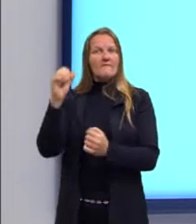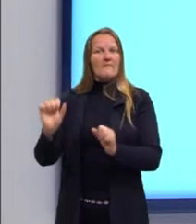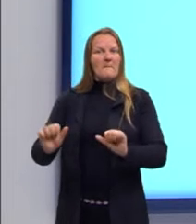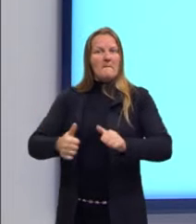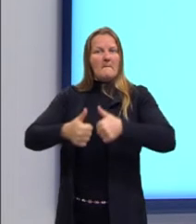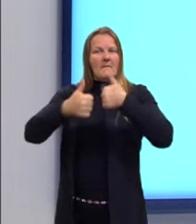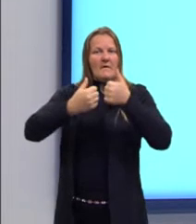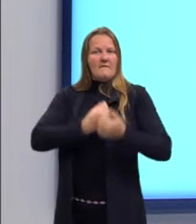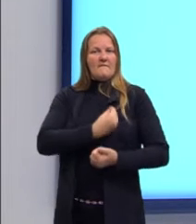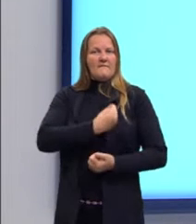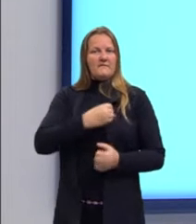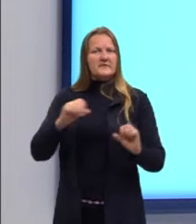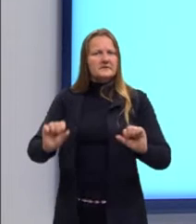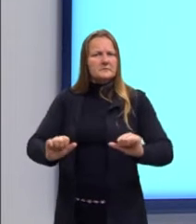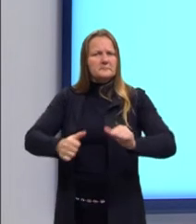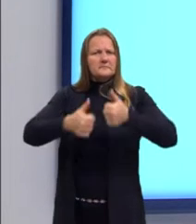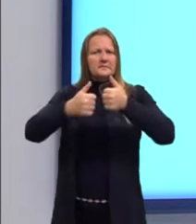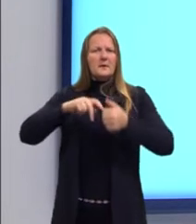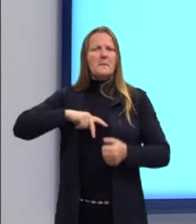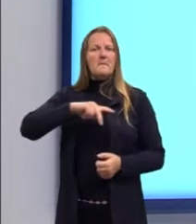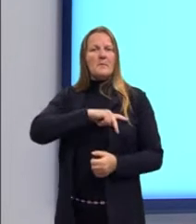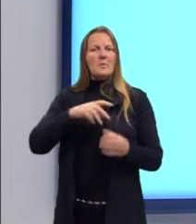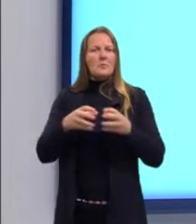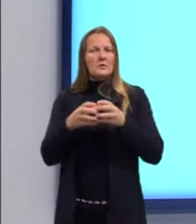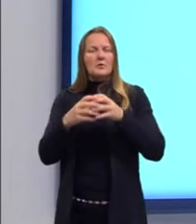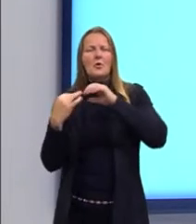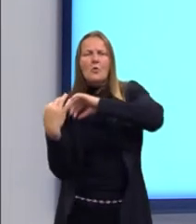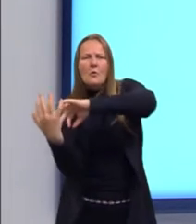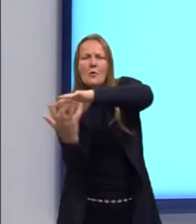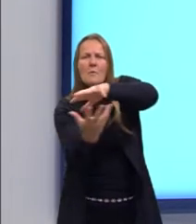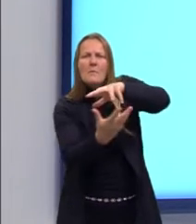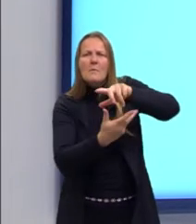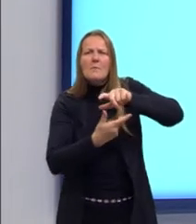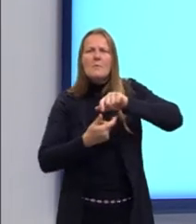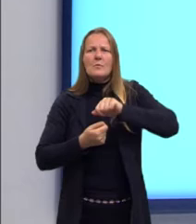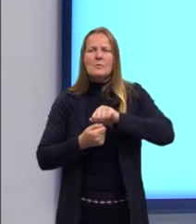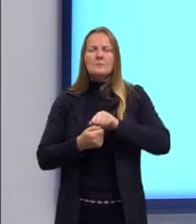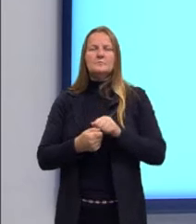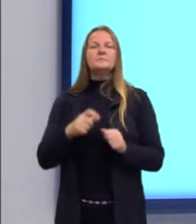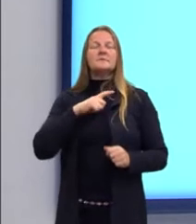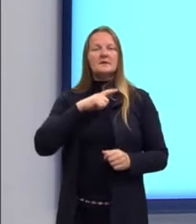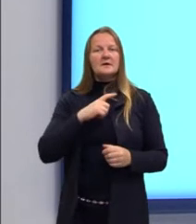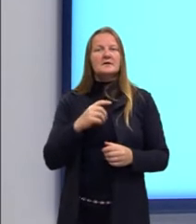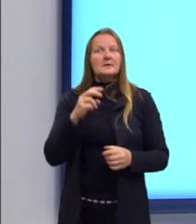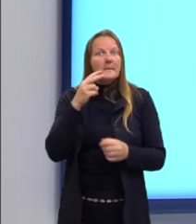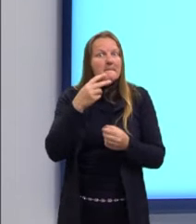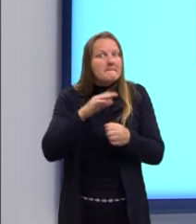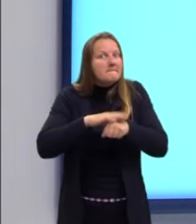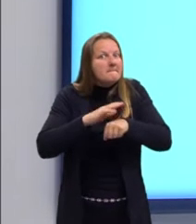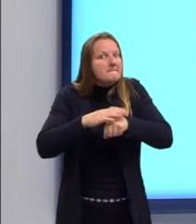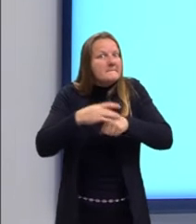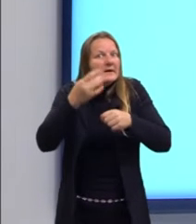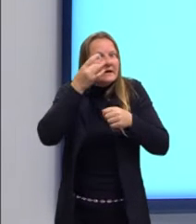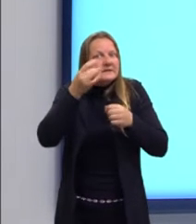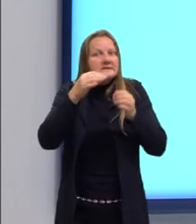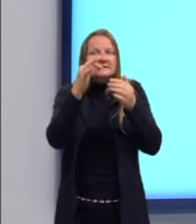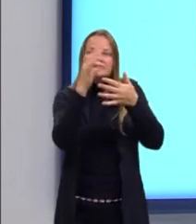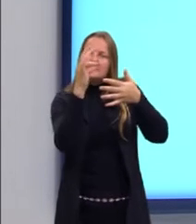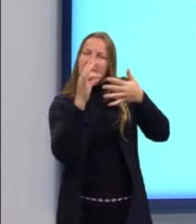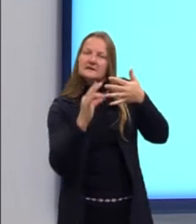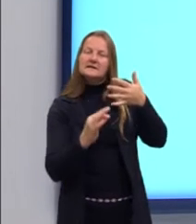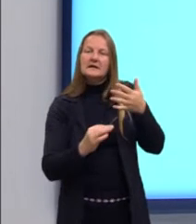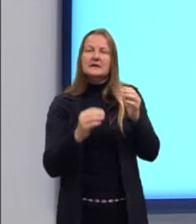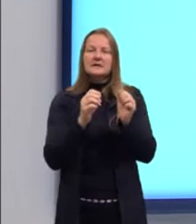de vida para a população mundial. Então, vendo um pouquinho mais sobre essa